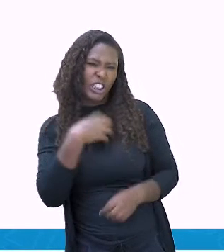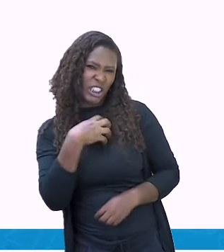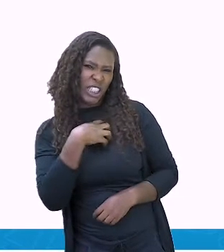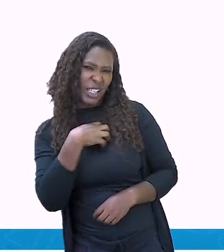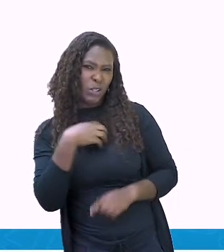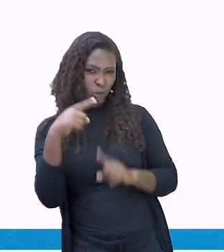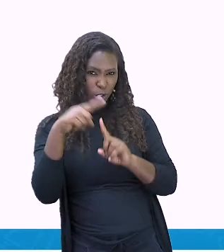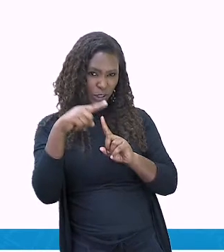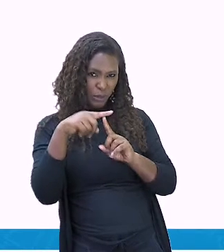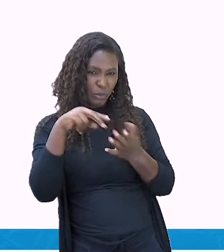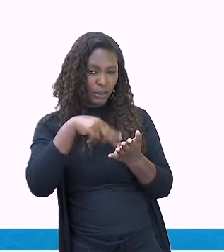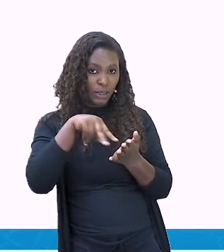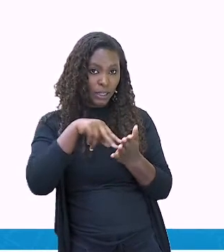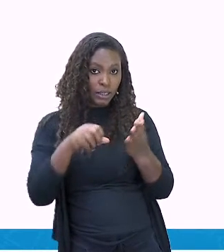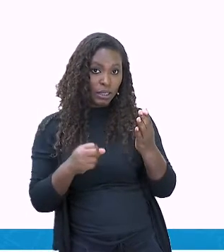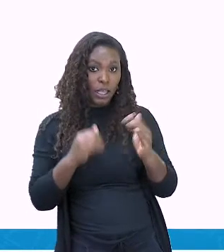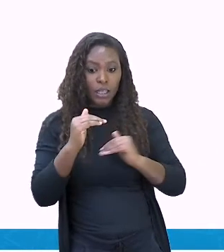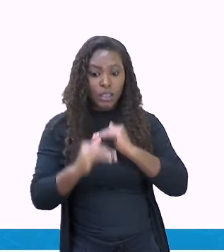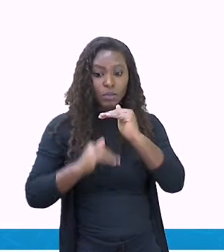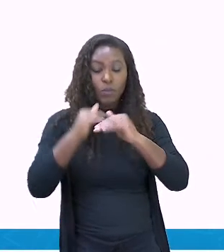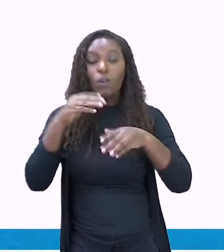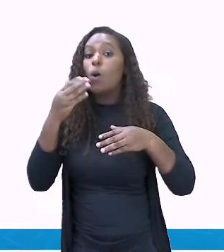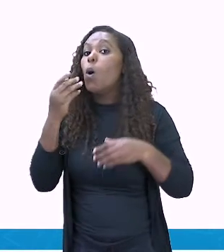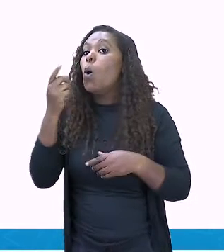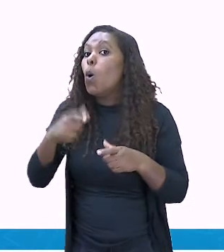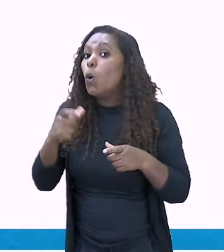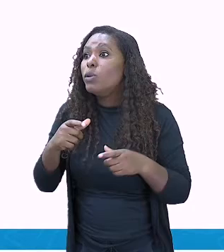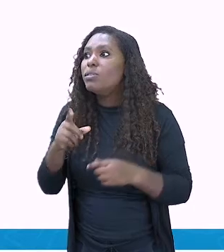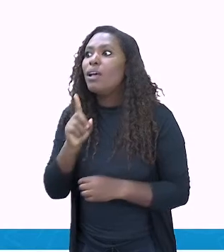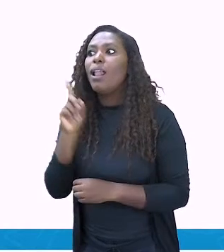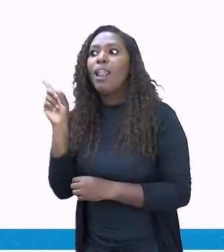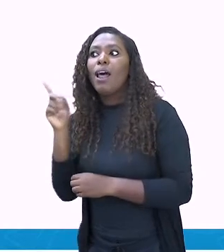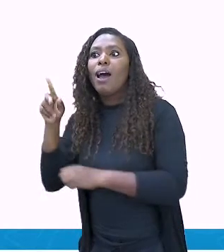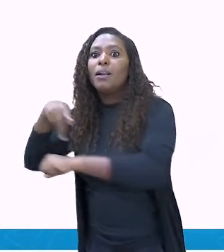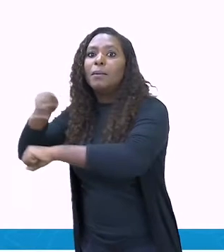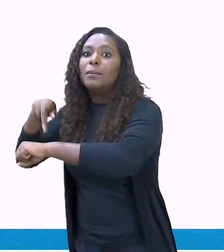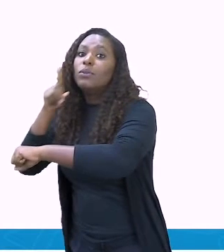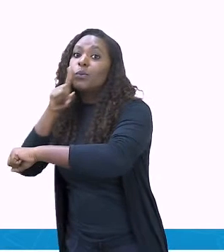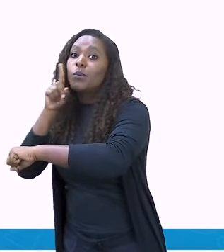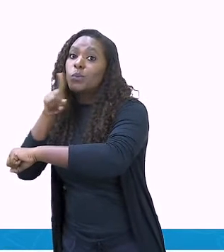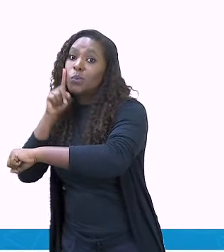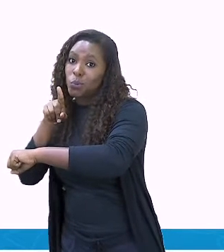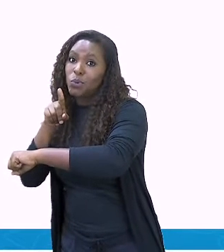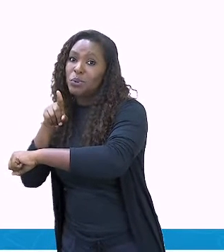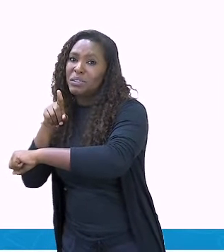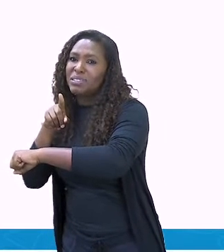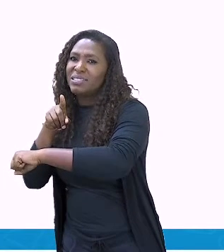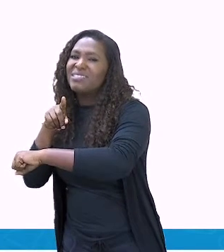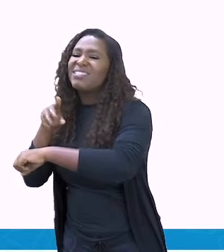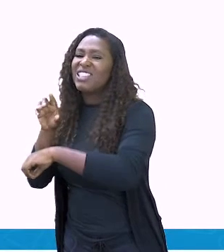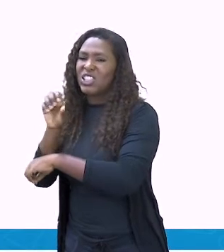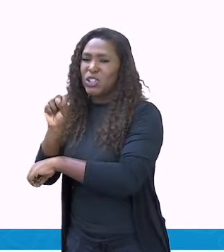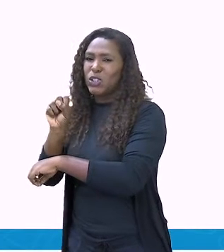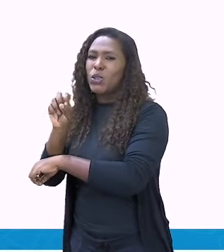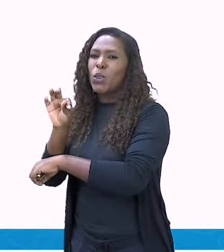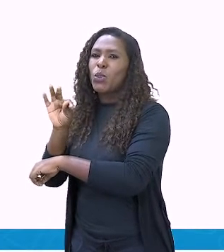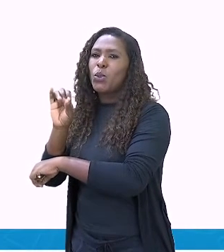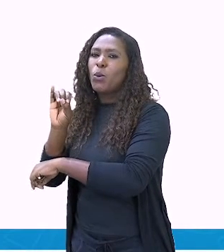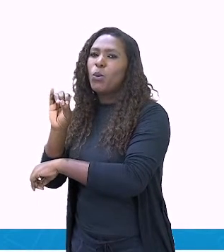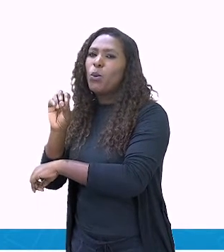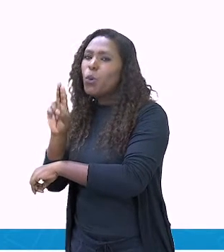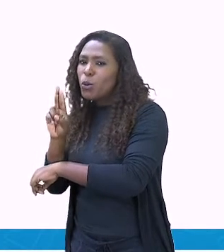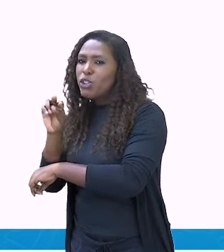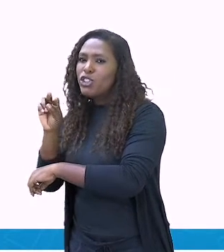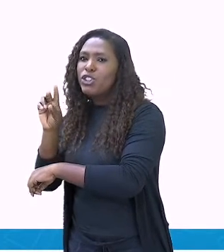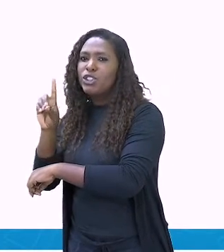Unidos, a partir do Dance Studio. Consiste em uma força de dança que pode ocorrer